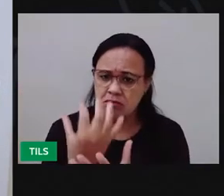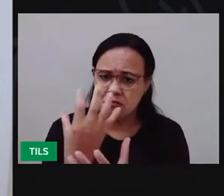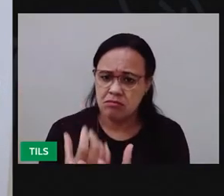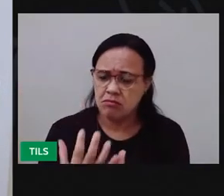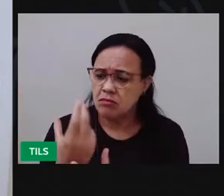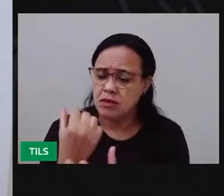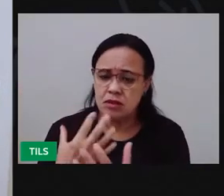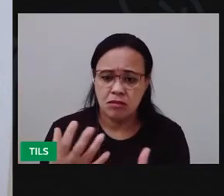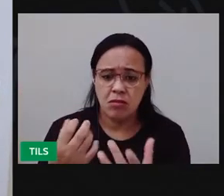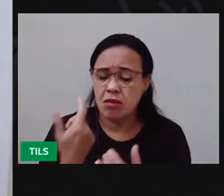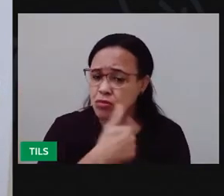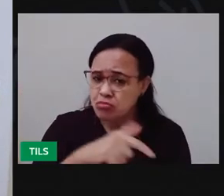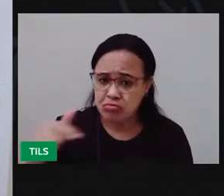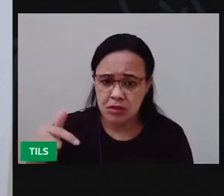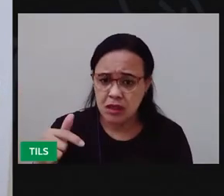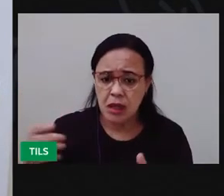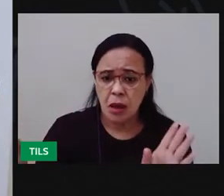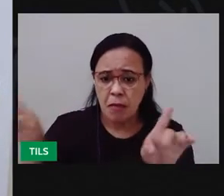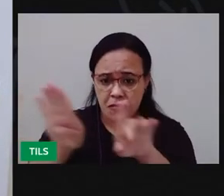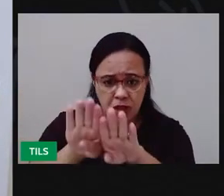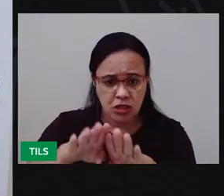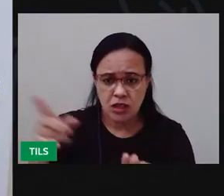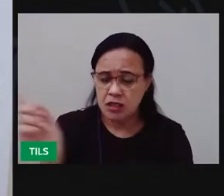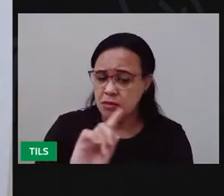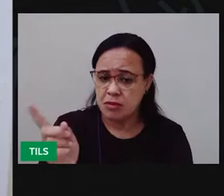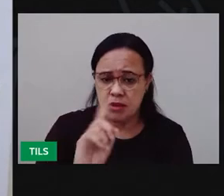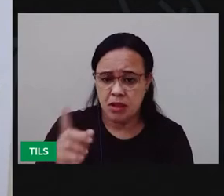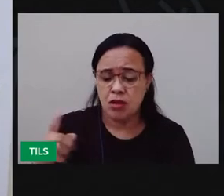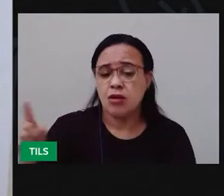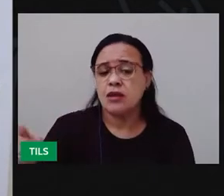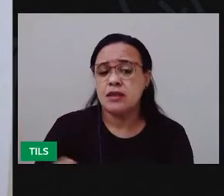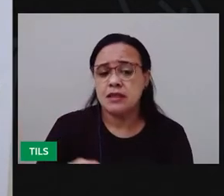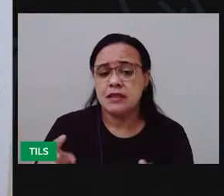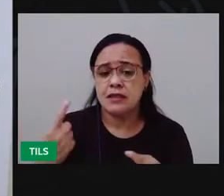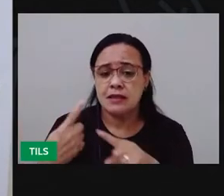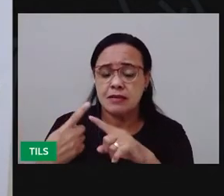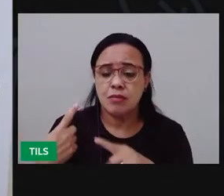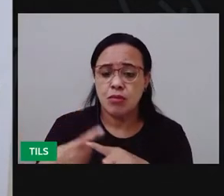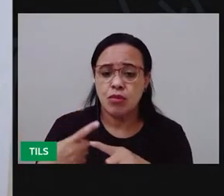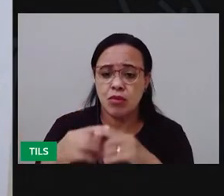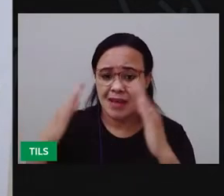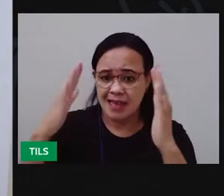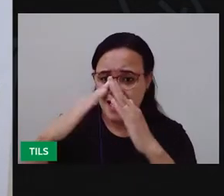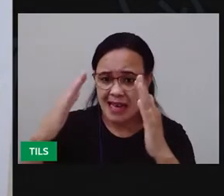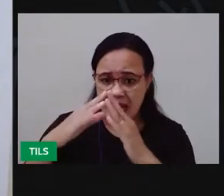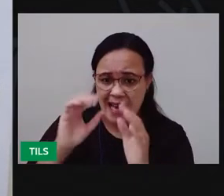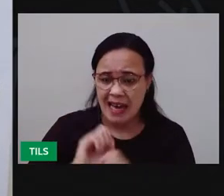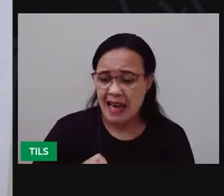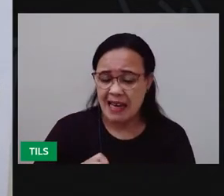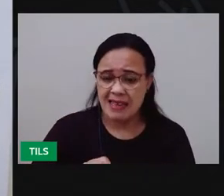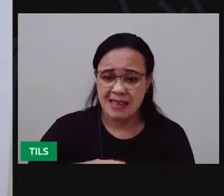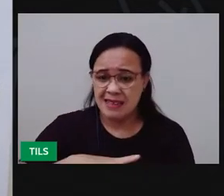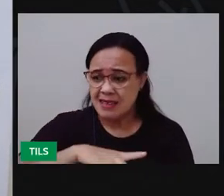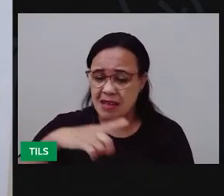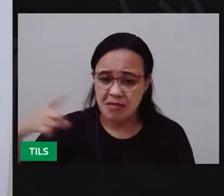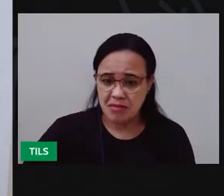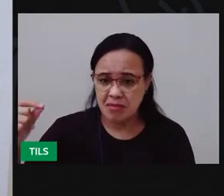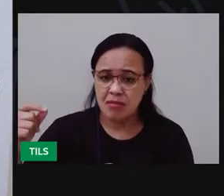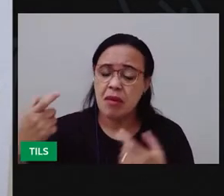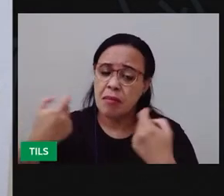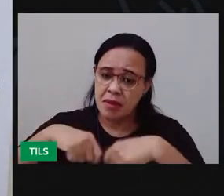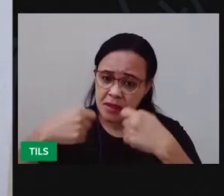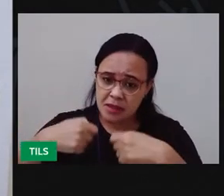vejo porta fechada. E de deixar moradia, a família é obrigada. Na região castigada, só a seca